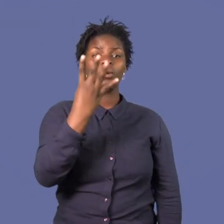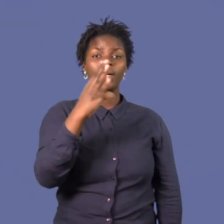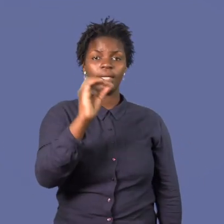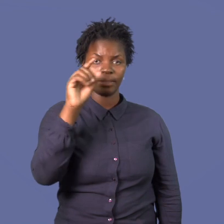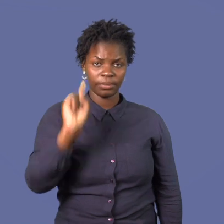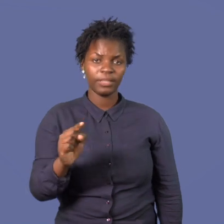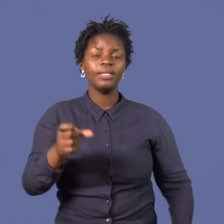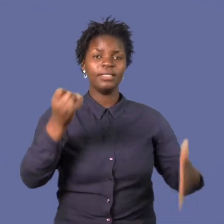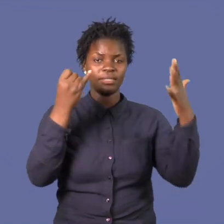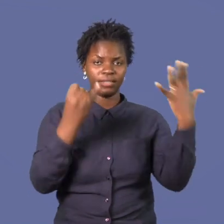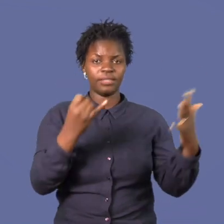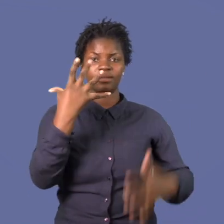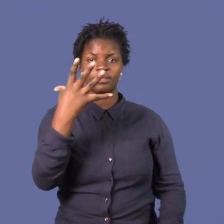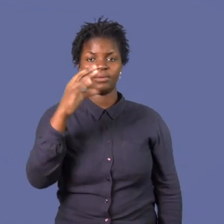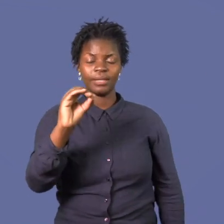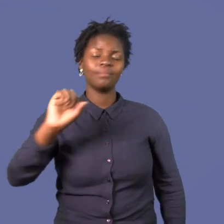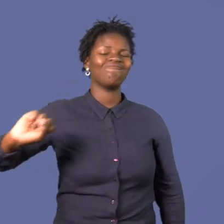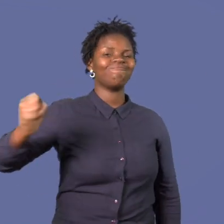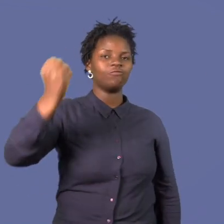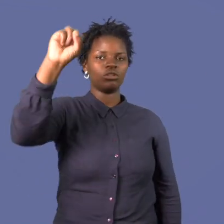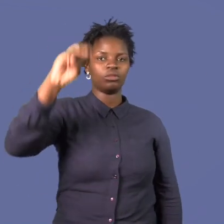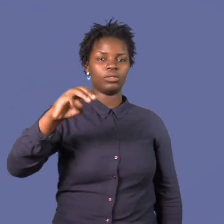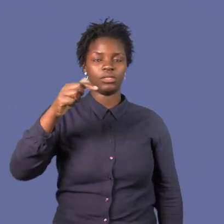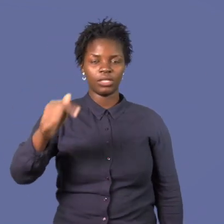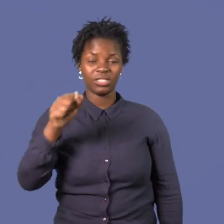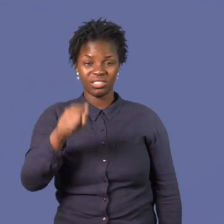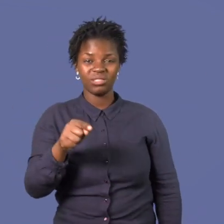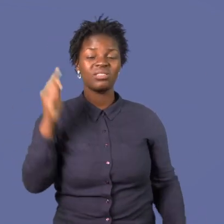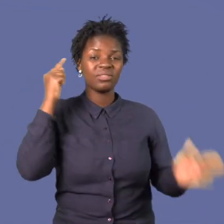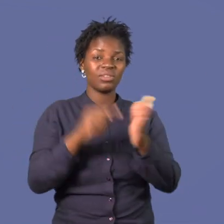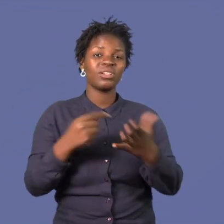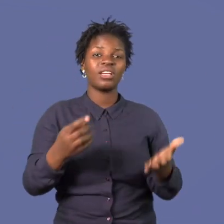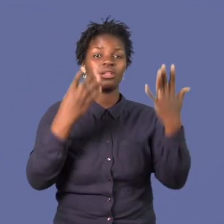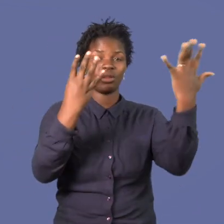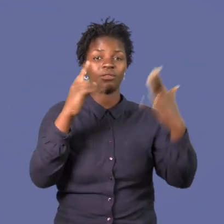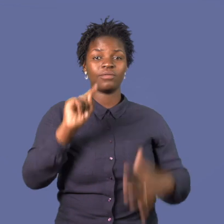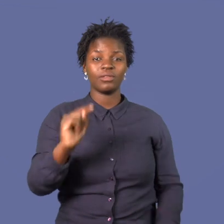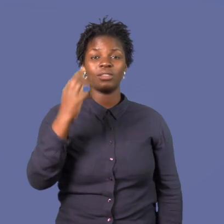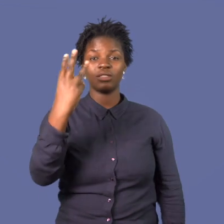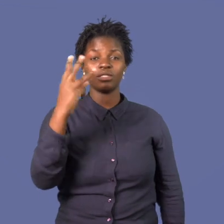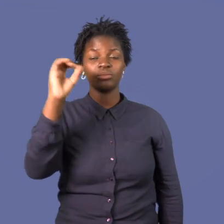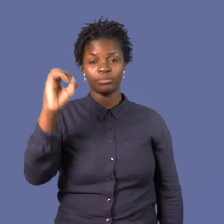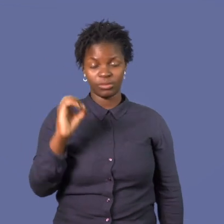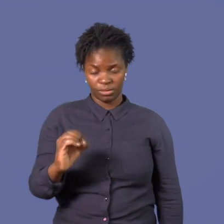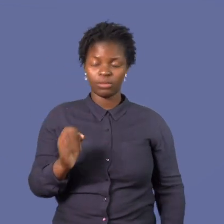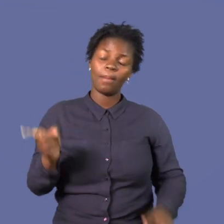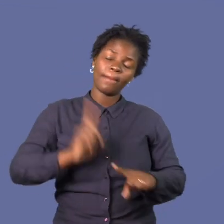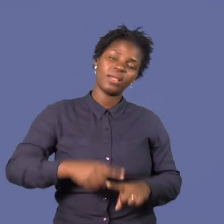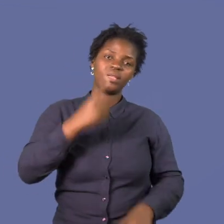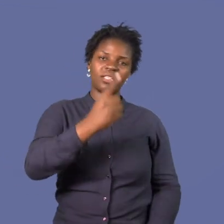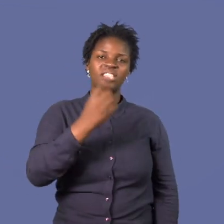benefícios fiscais? Moçambique faz parte do grupo de países que concede benefícios fiscais como forma de atrair